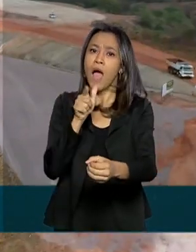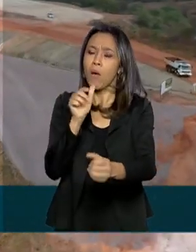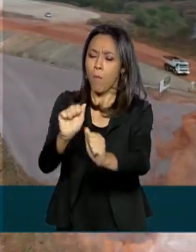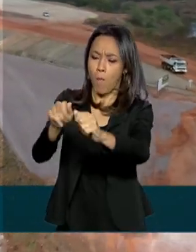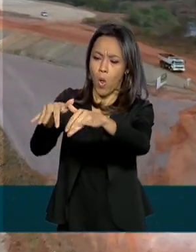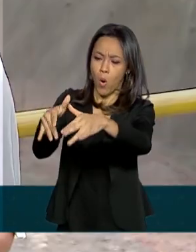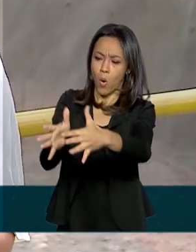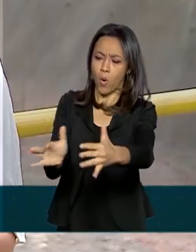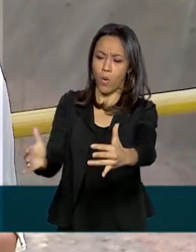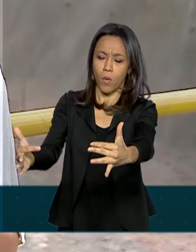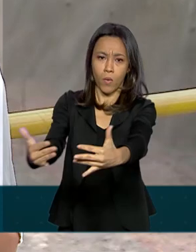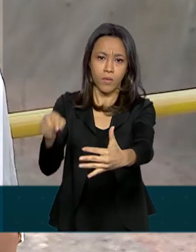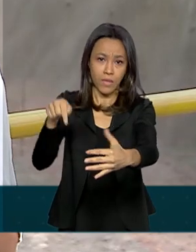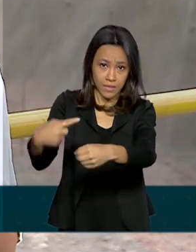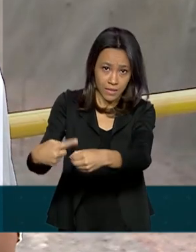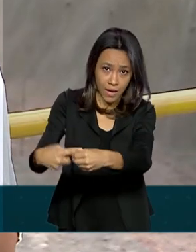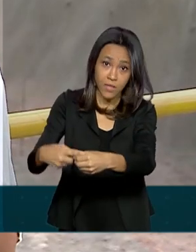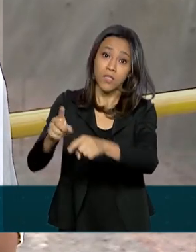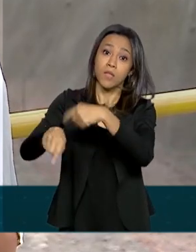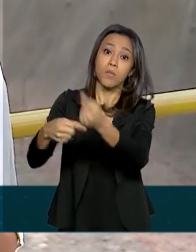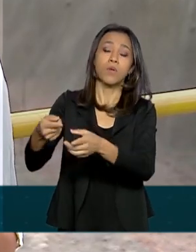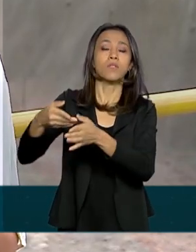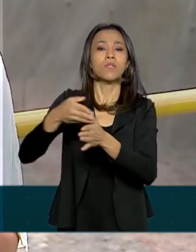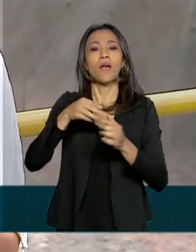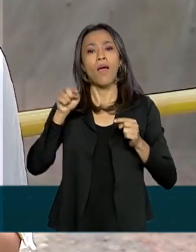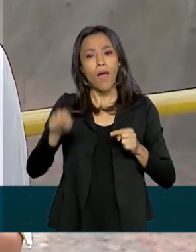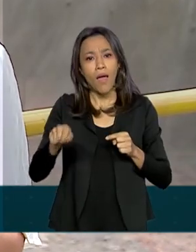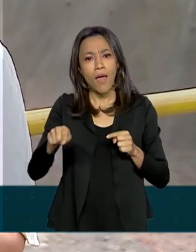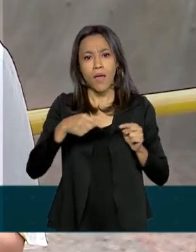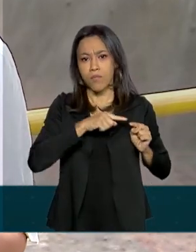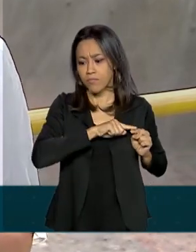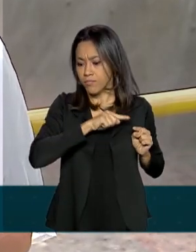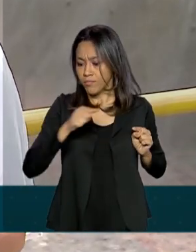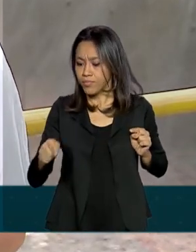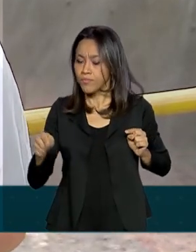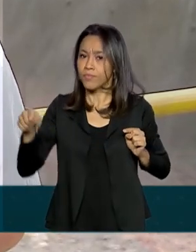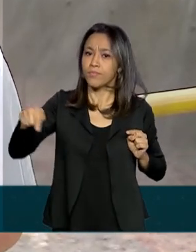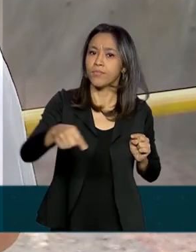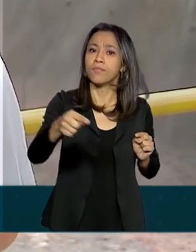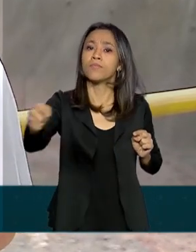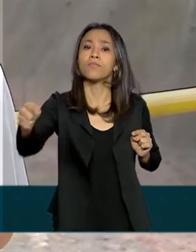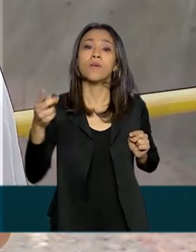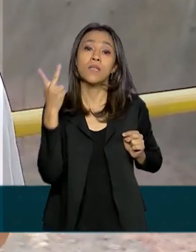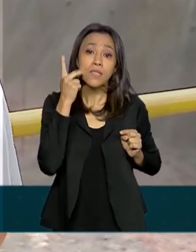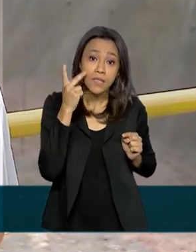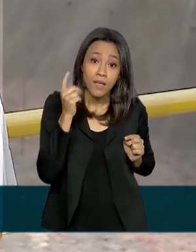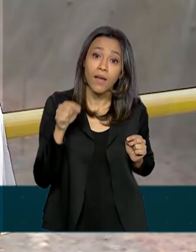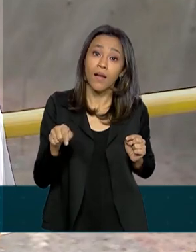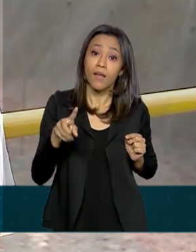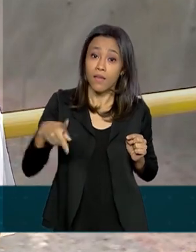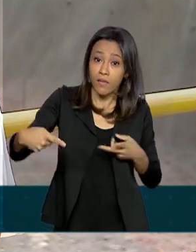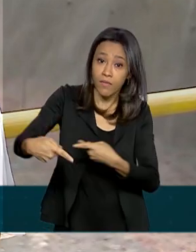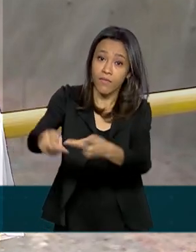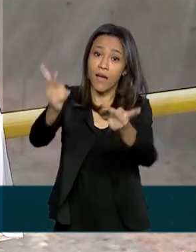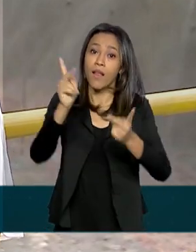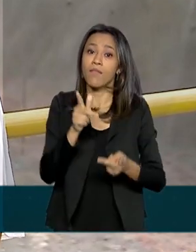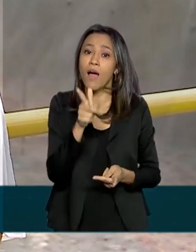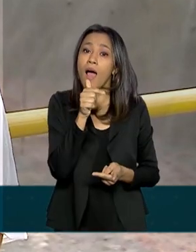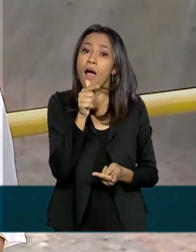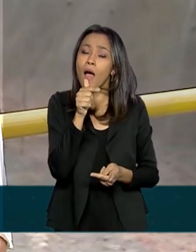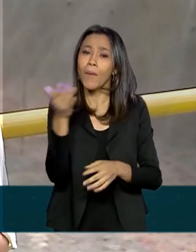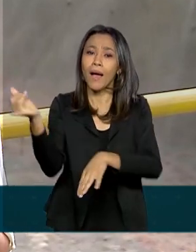A partir daí, o São Francisco passa a integrar o Cinturão das Águas do Ceará, que vai levar a água até a capital